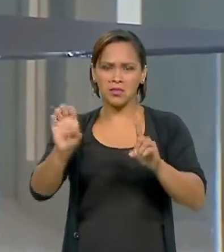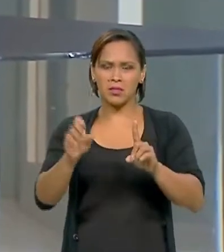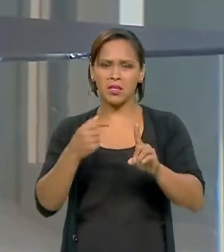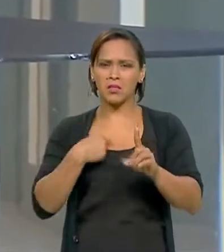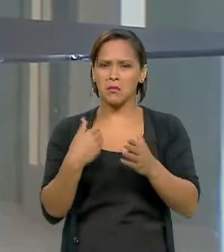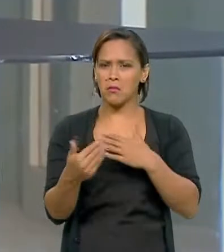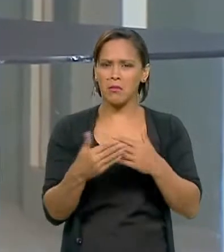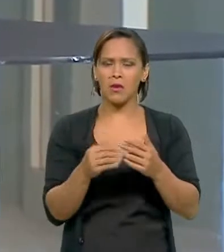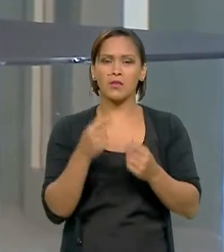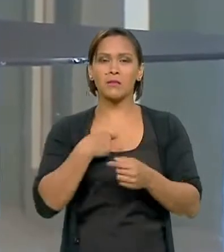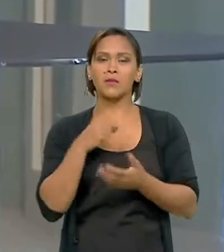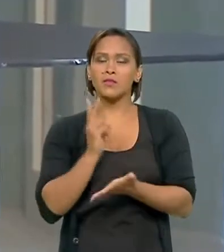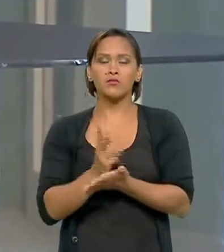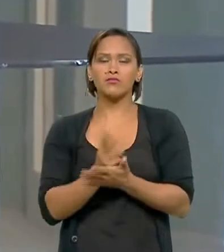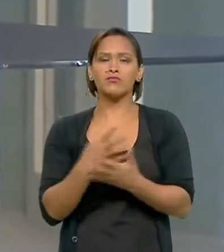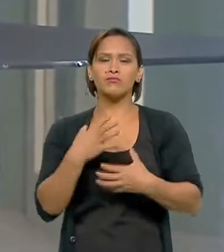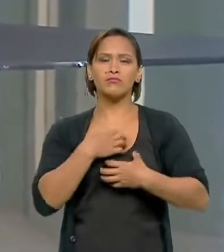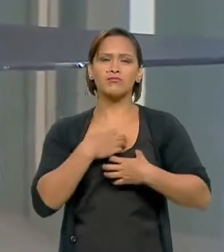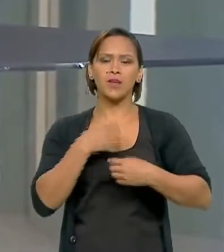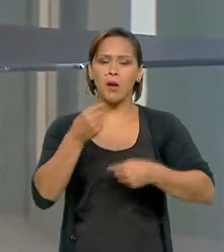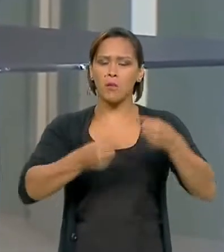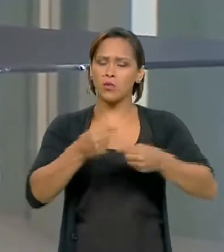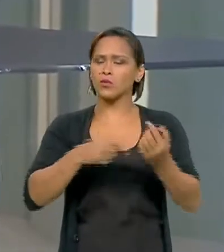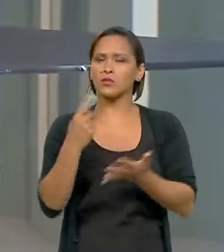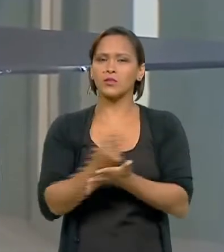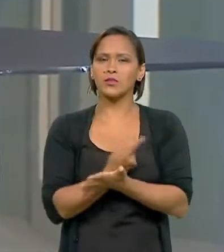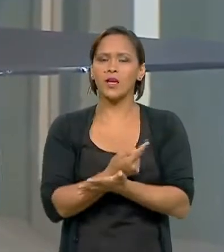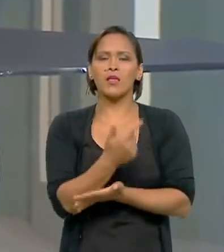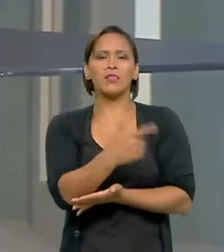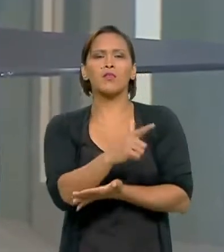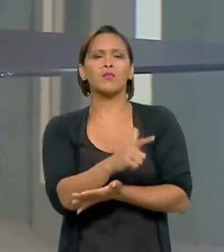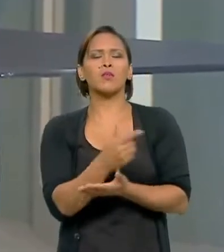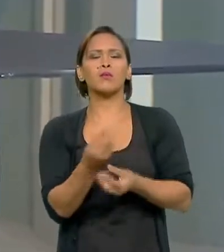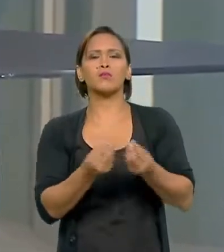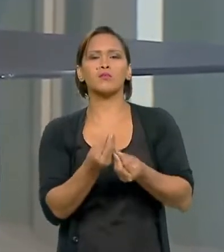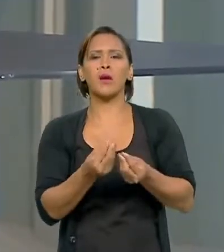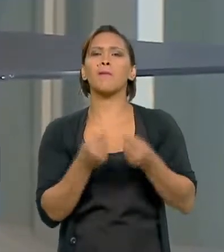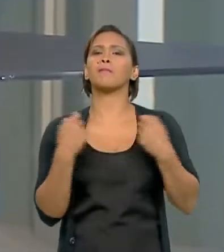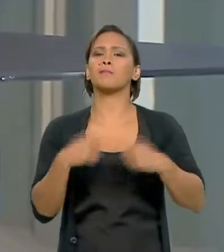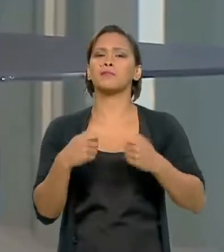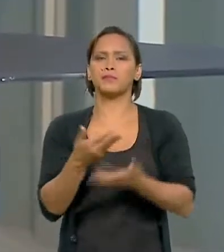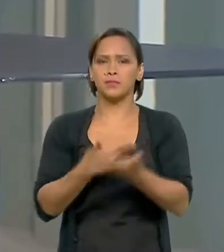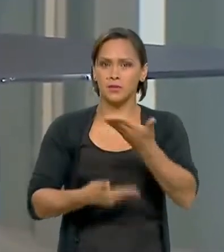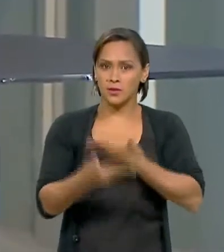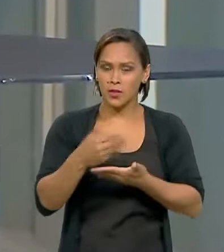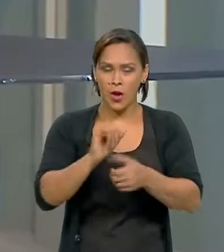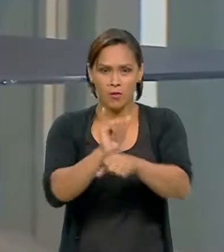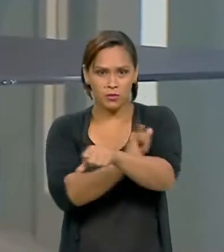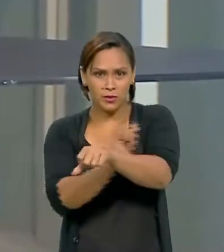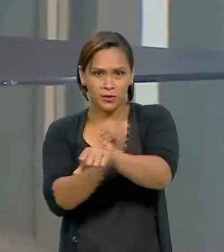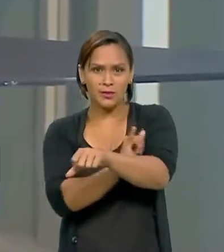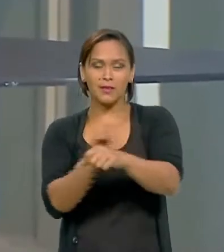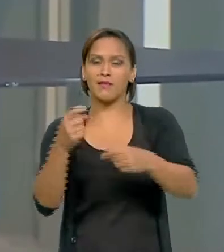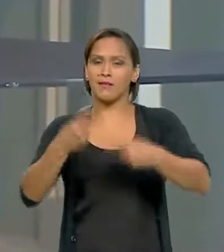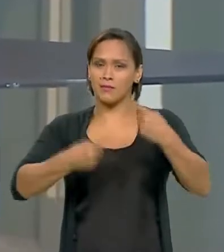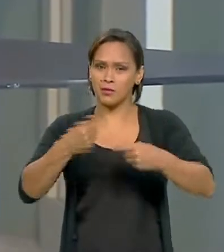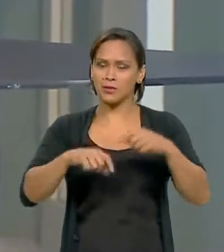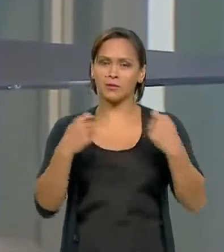maneira de se fazer política. Não tem como fazer política sem negociação, sem haver articulação política.